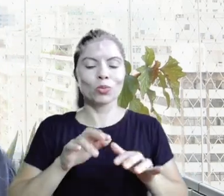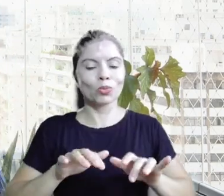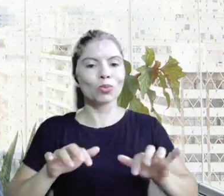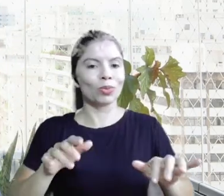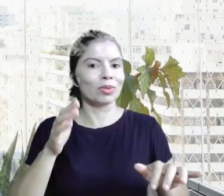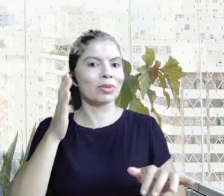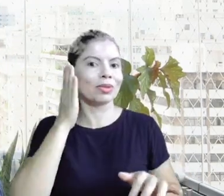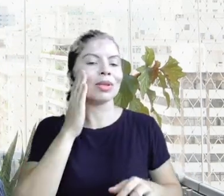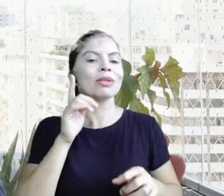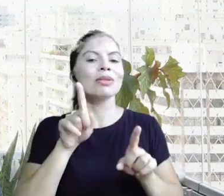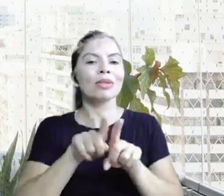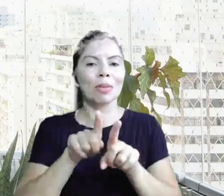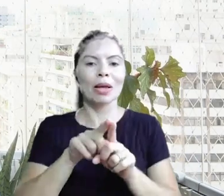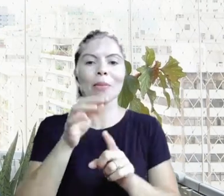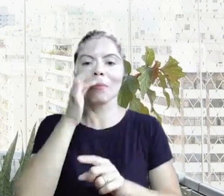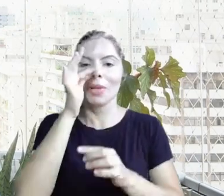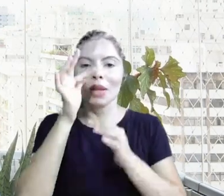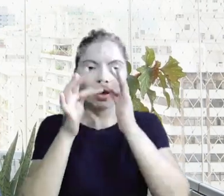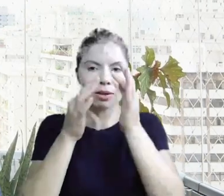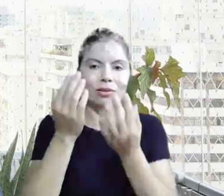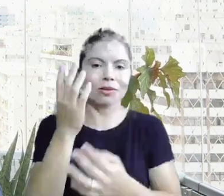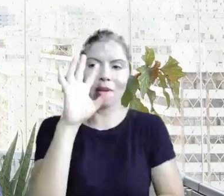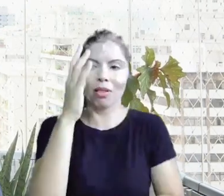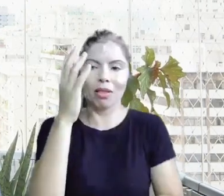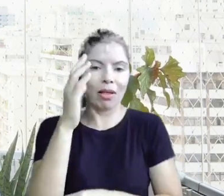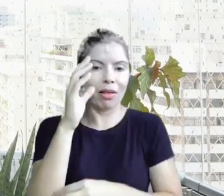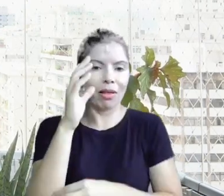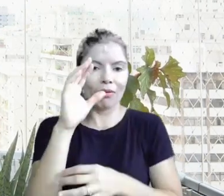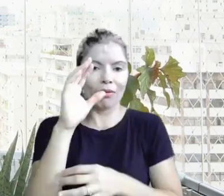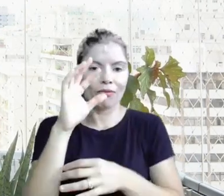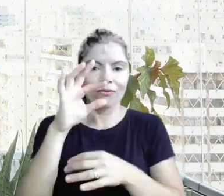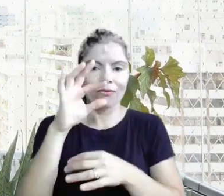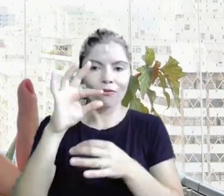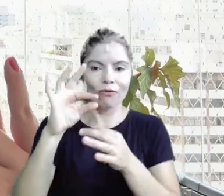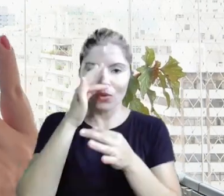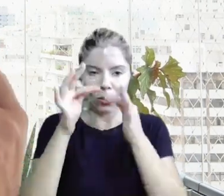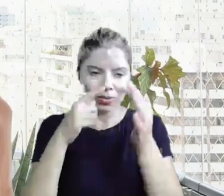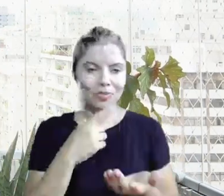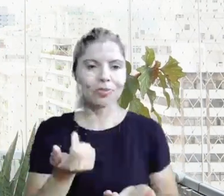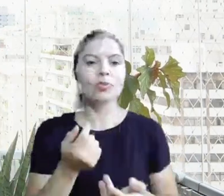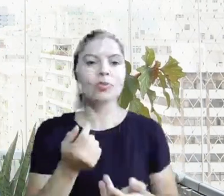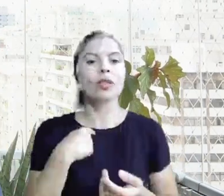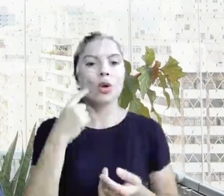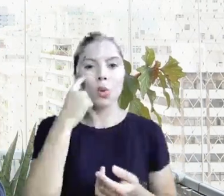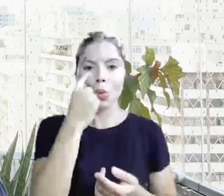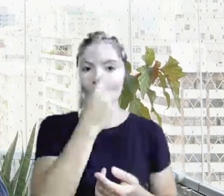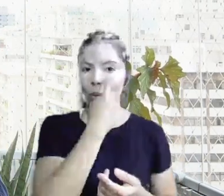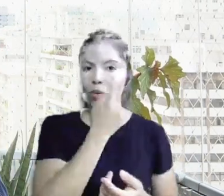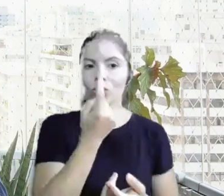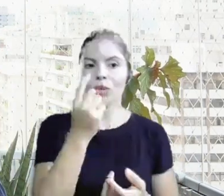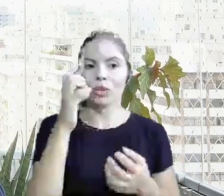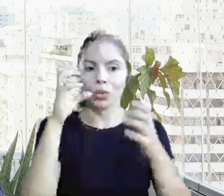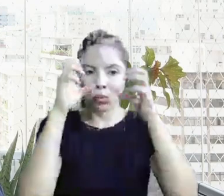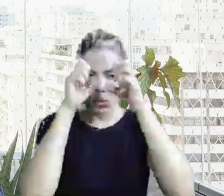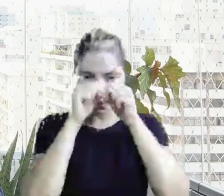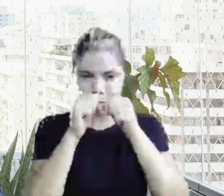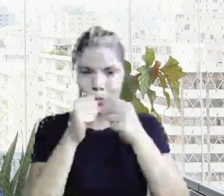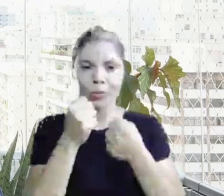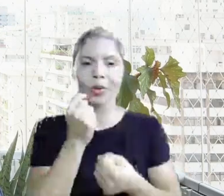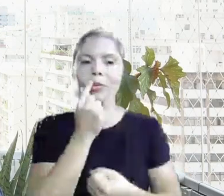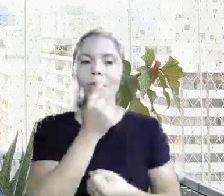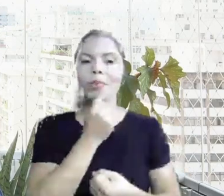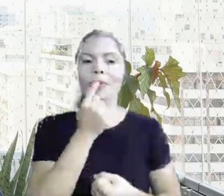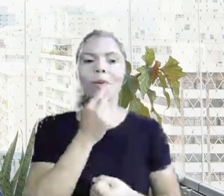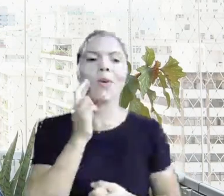toca ao fundo e algumas plantas. Tenho olhos escuros, estou com um